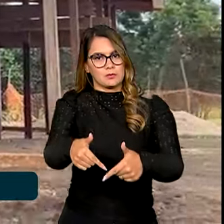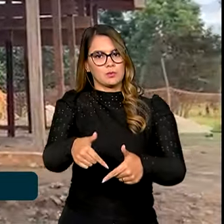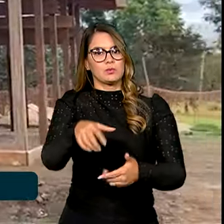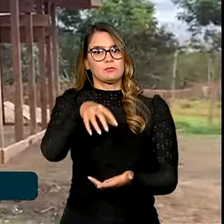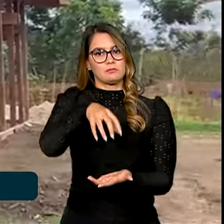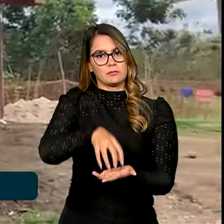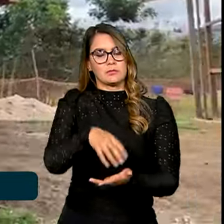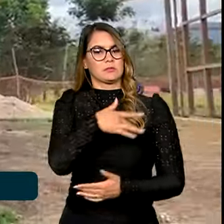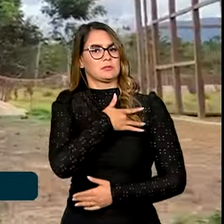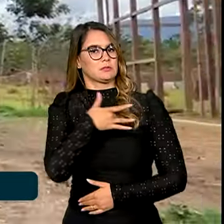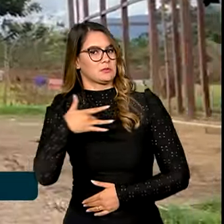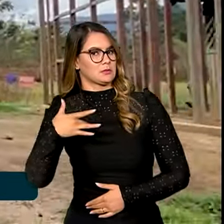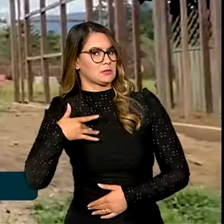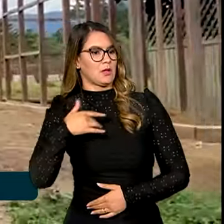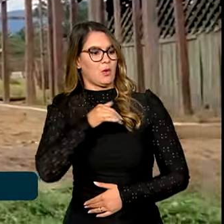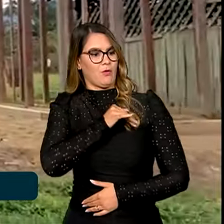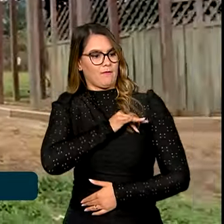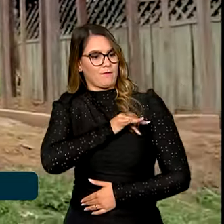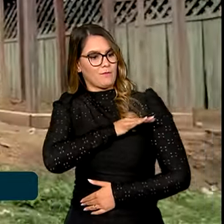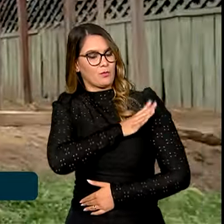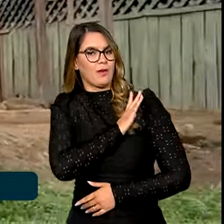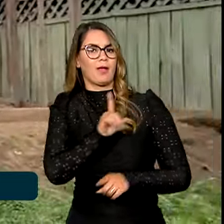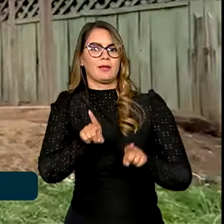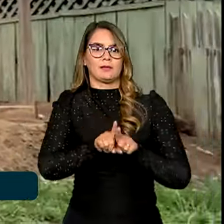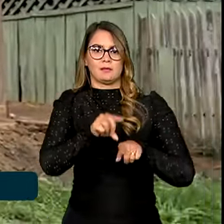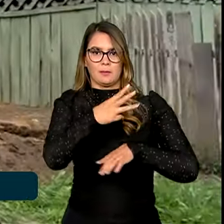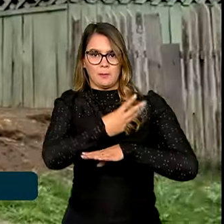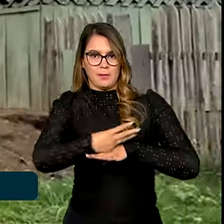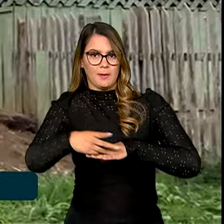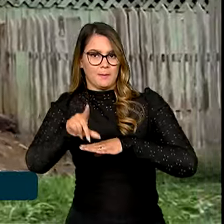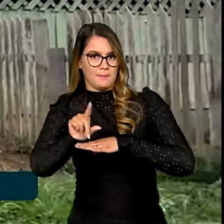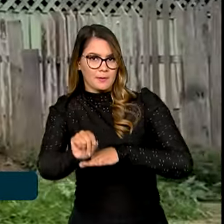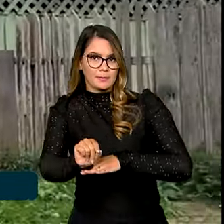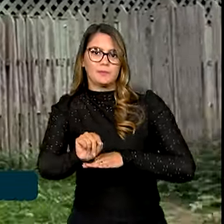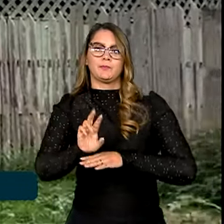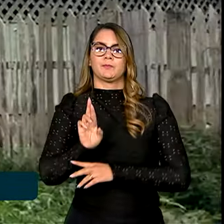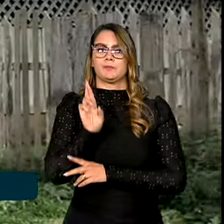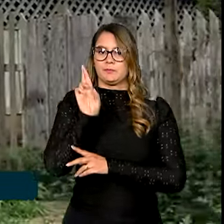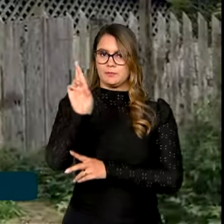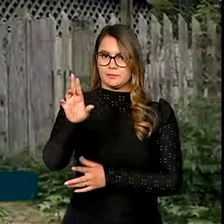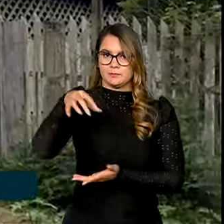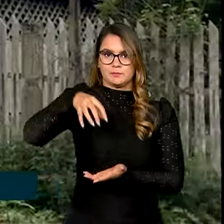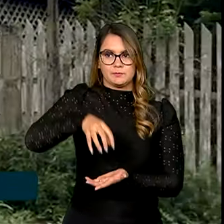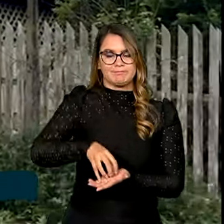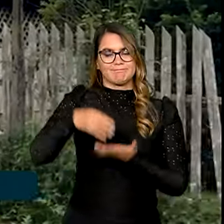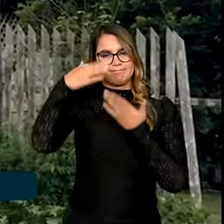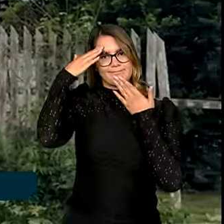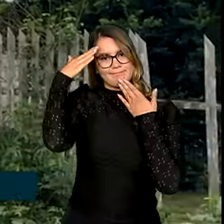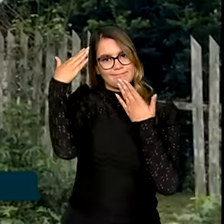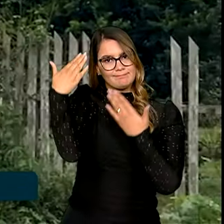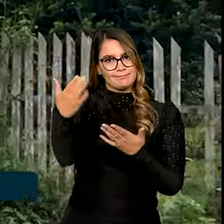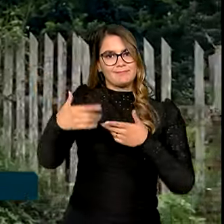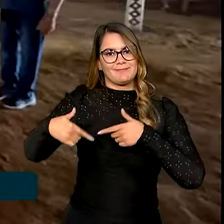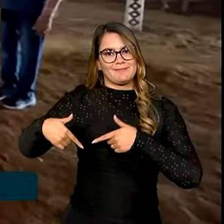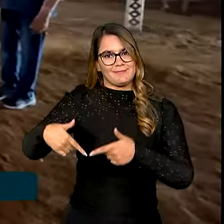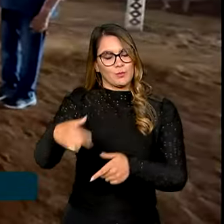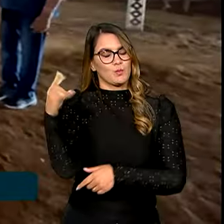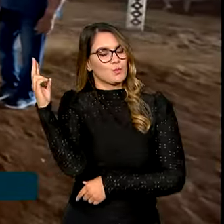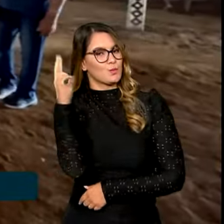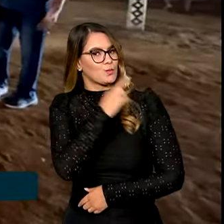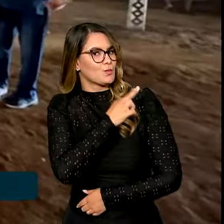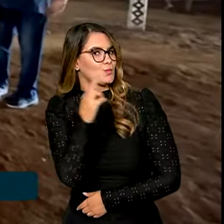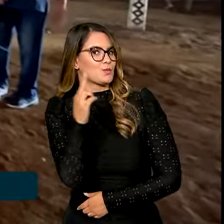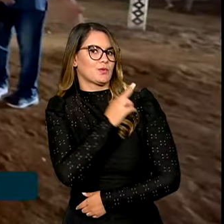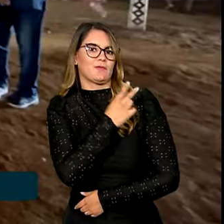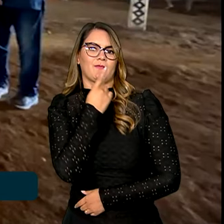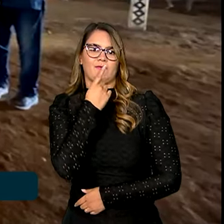agentes de saúde da FUNAI e do IBAMA. Os representantes das aldeias agradeceram as ações emergenciais